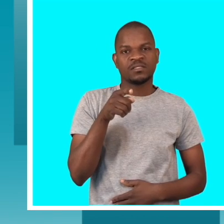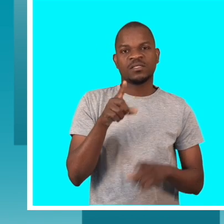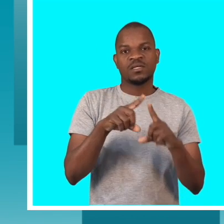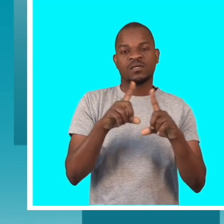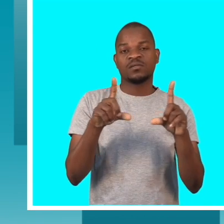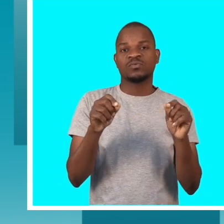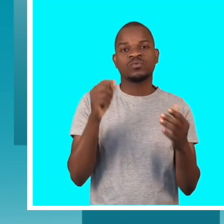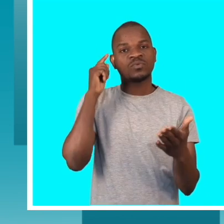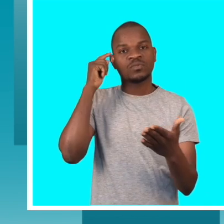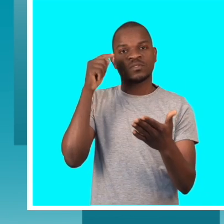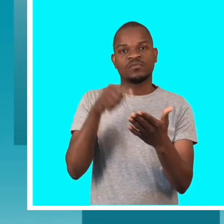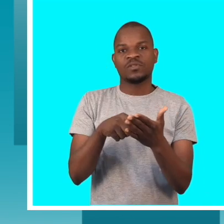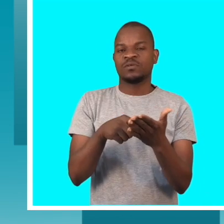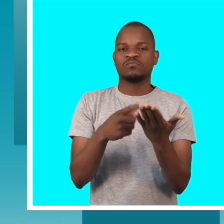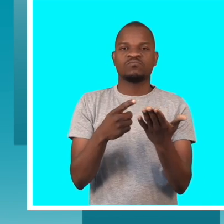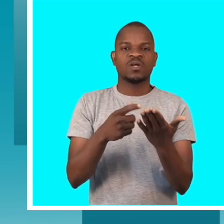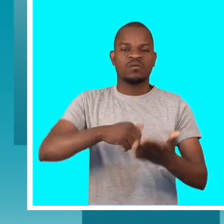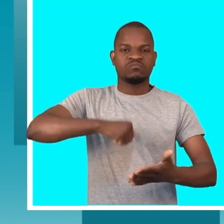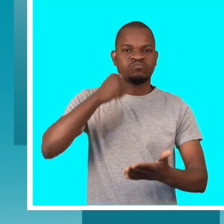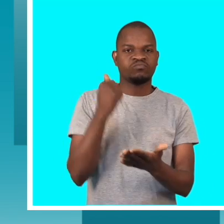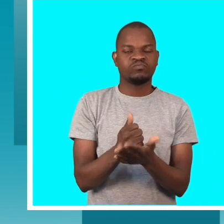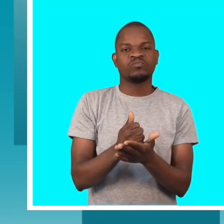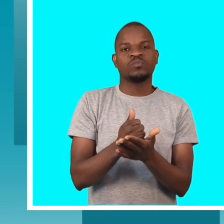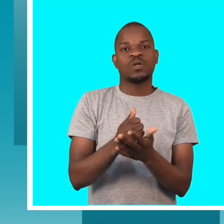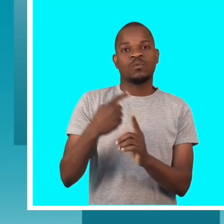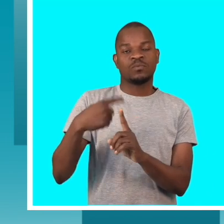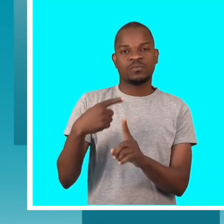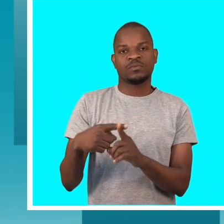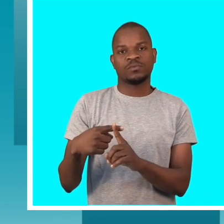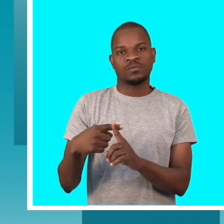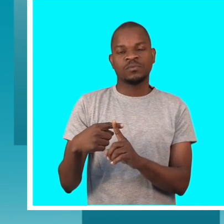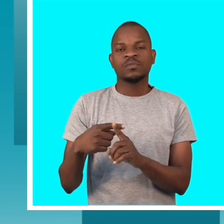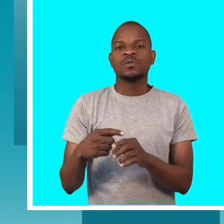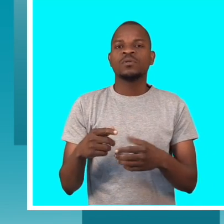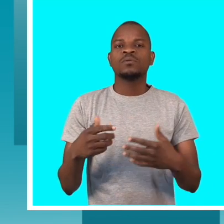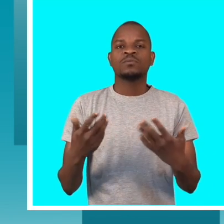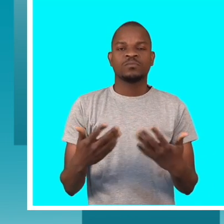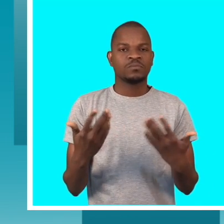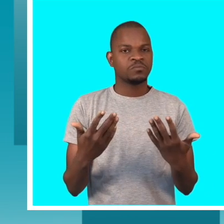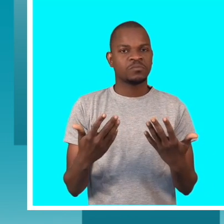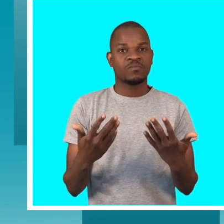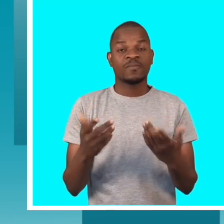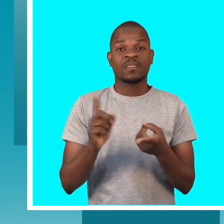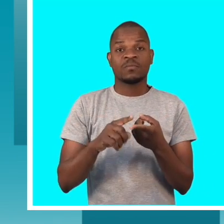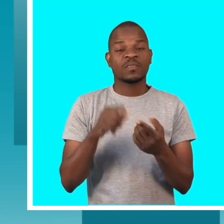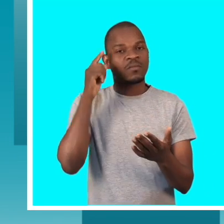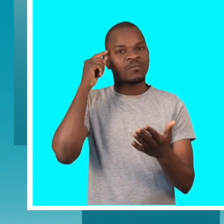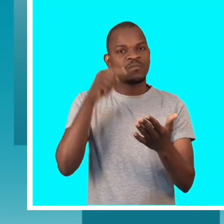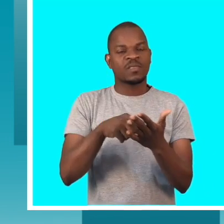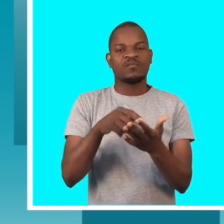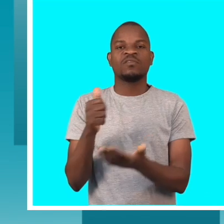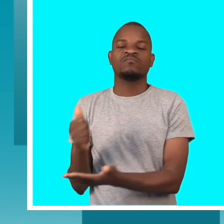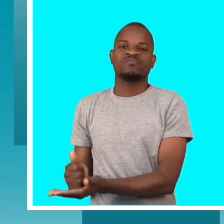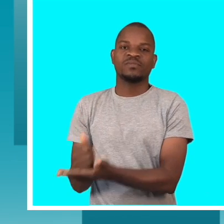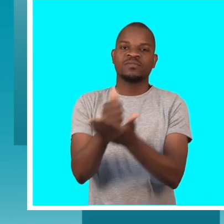foi uma das grandes decisões que têm sido tomadas e